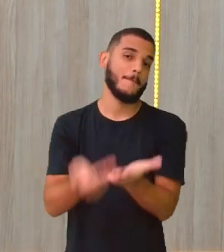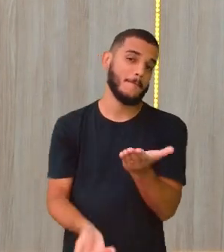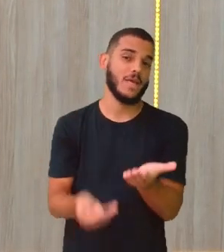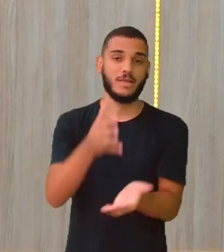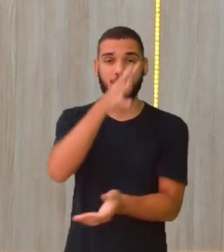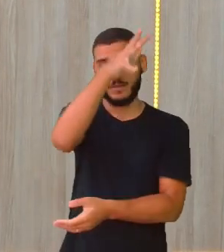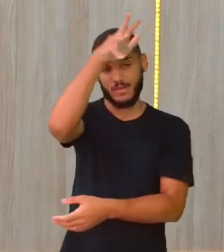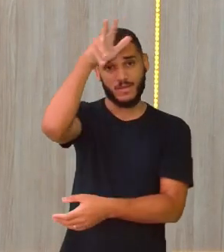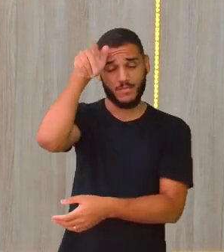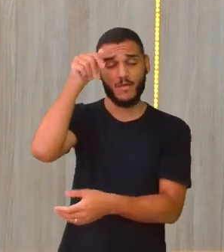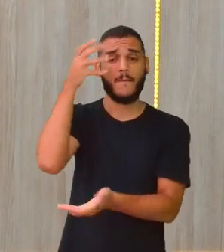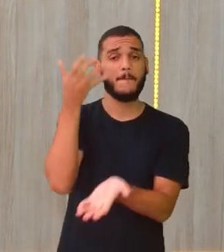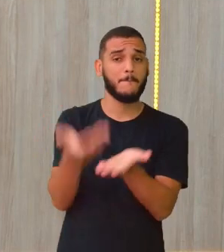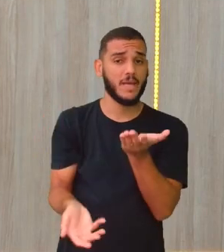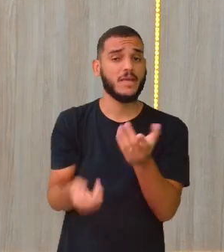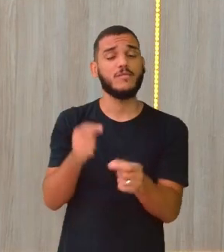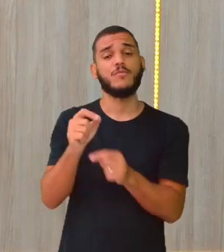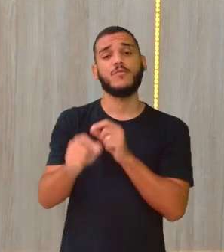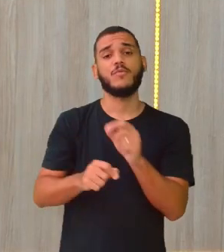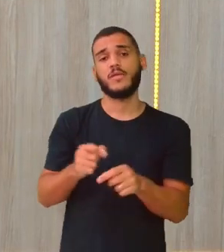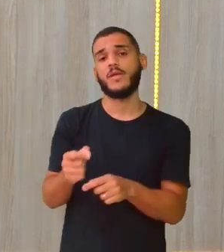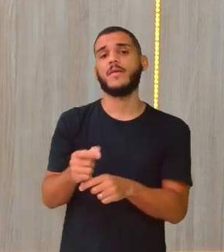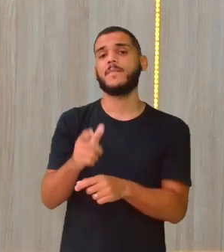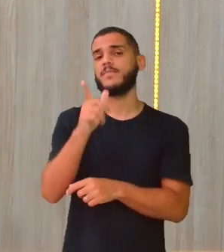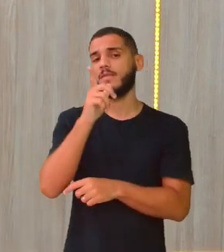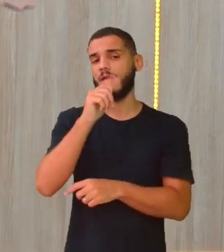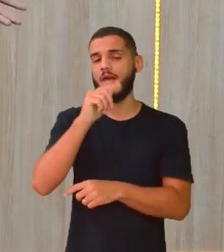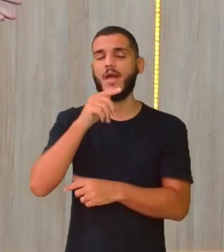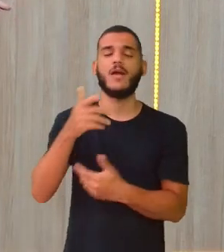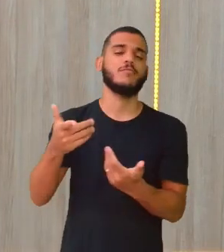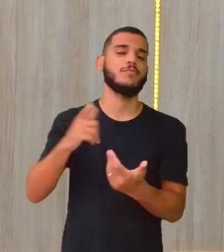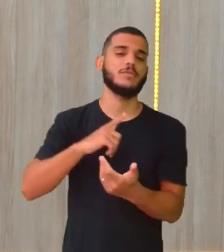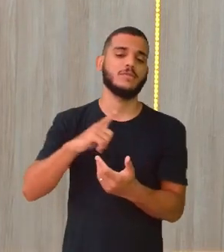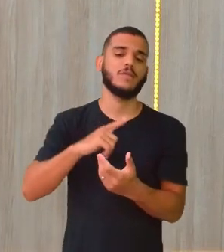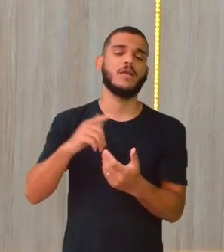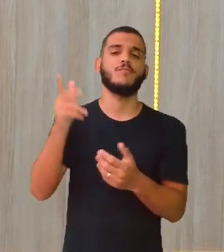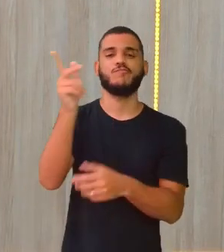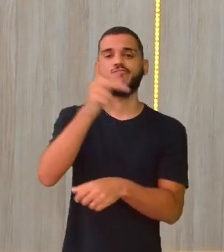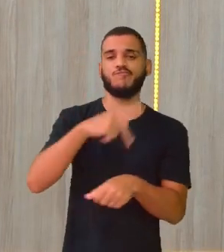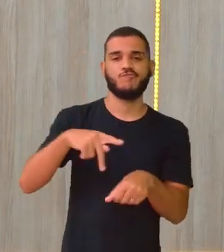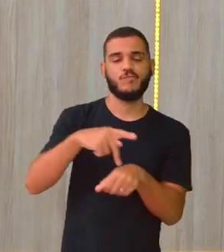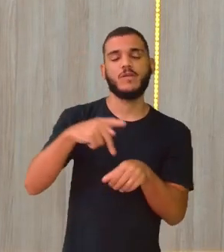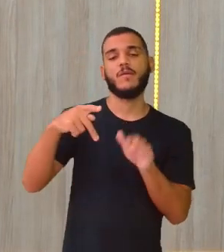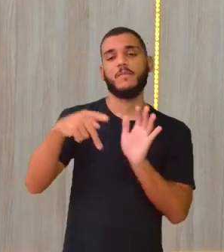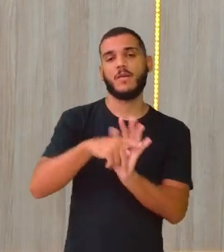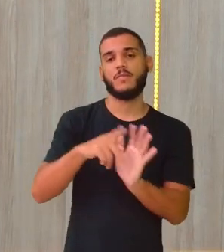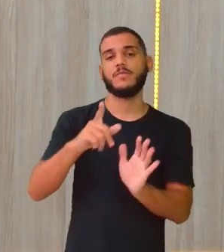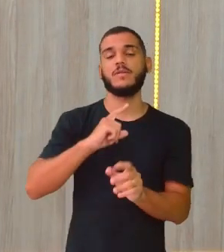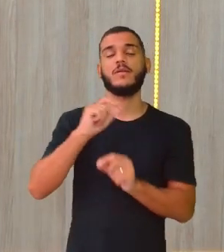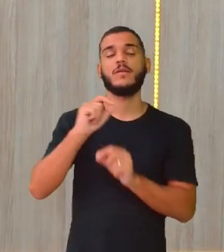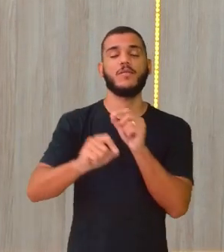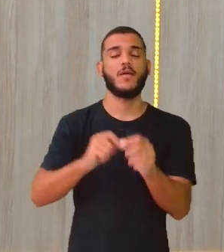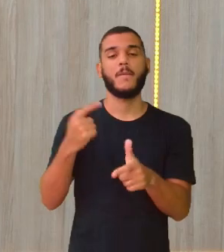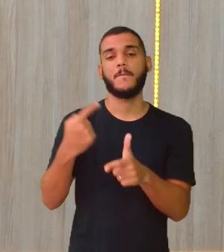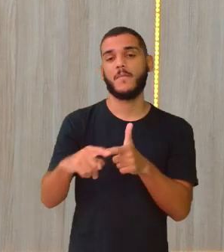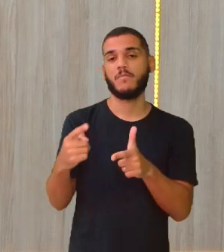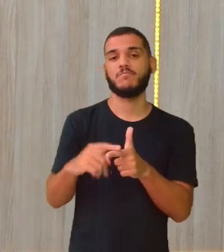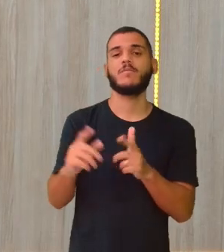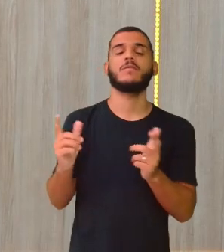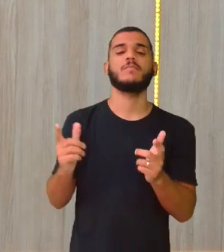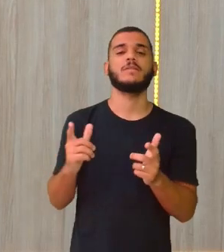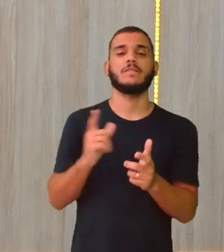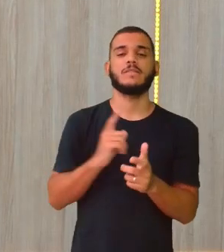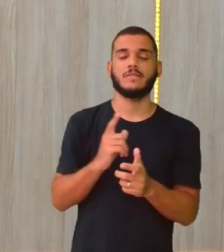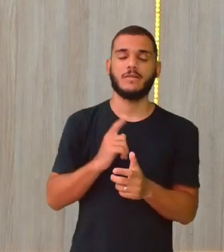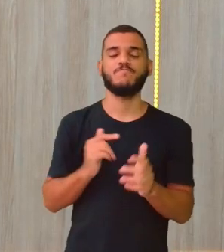carga de umidade vai diminuindo, aí já começam a dar reflexos climáticos. Olha só, né? A